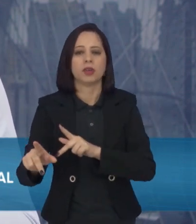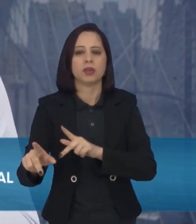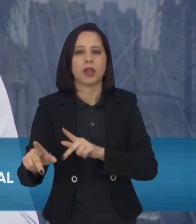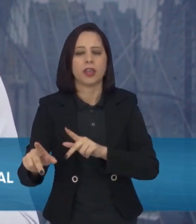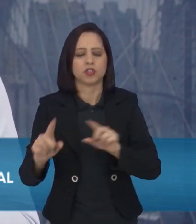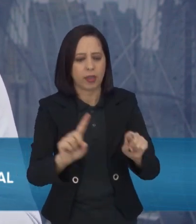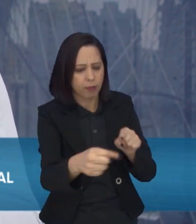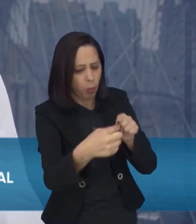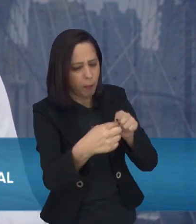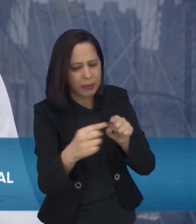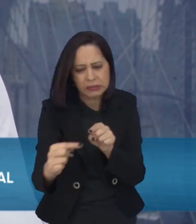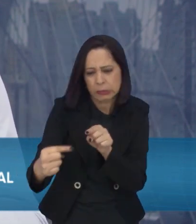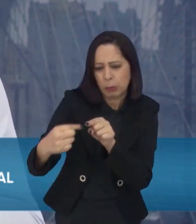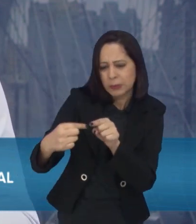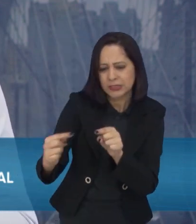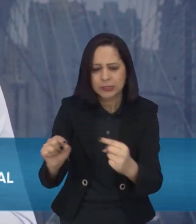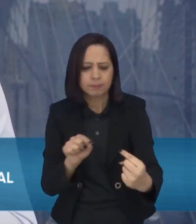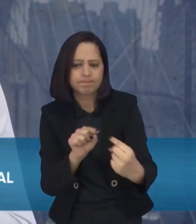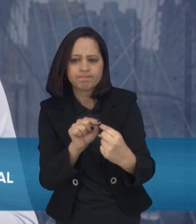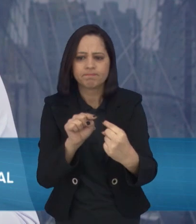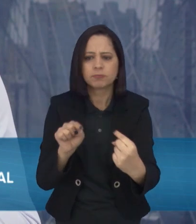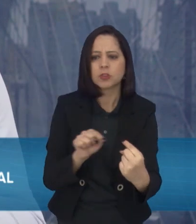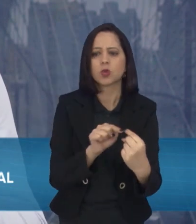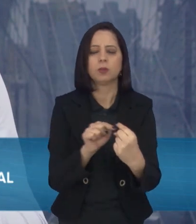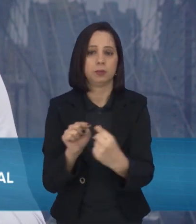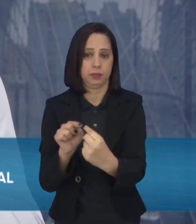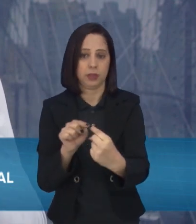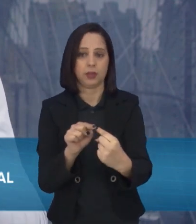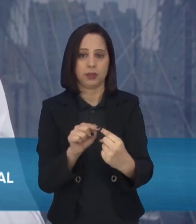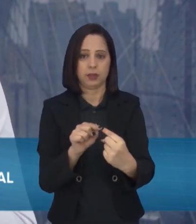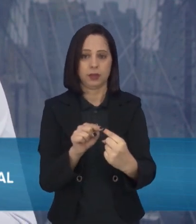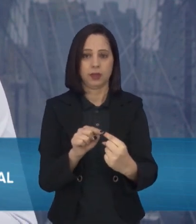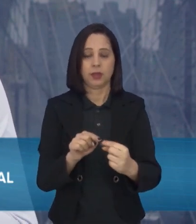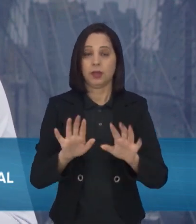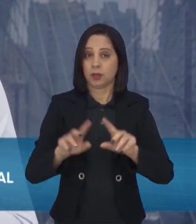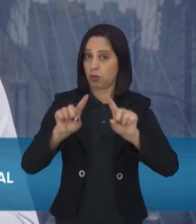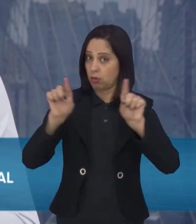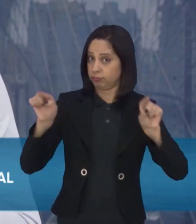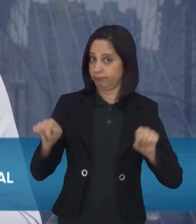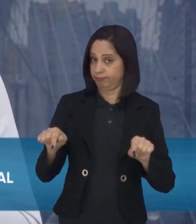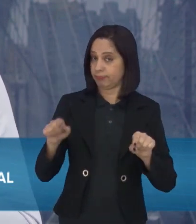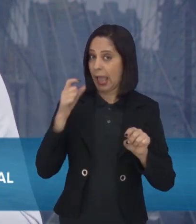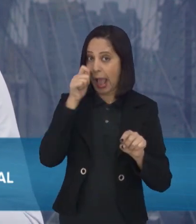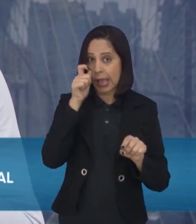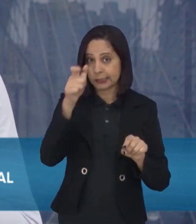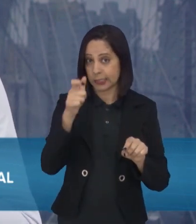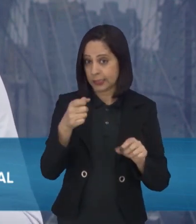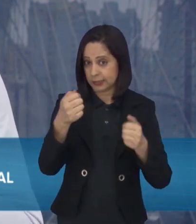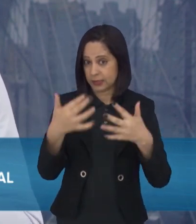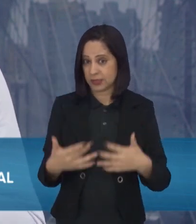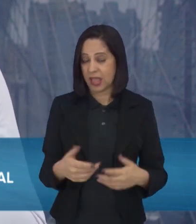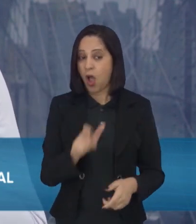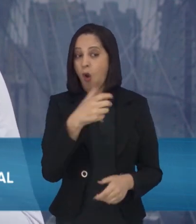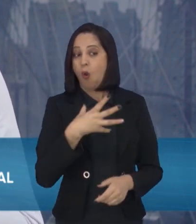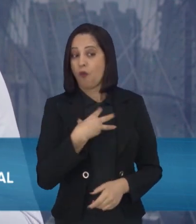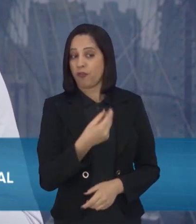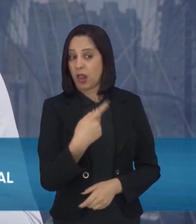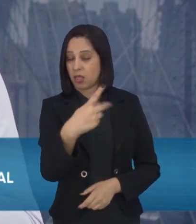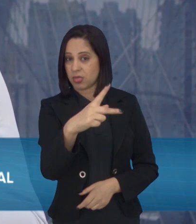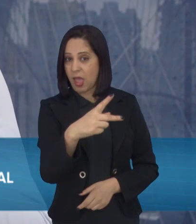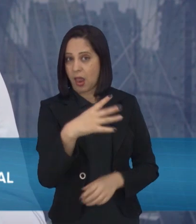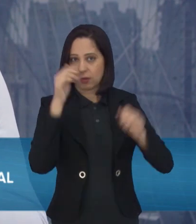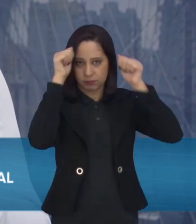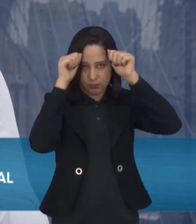correção e corrige também essa crise convulsiva. Abrindo um parênteses que é muito interessante, ela estava falando que filho dela é autista. Hoje,